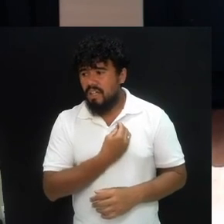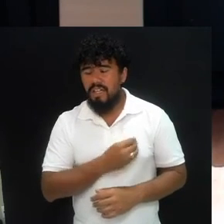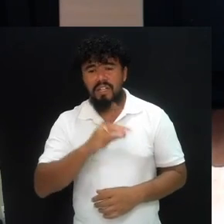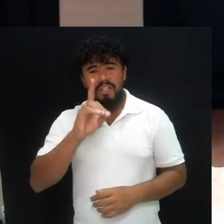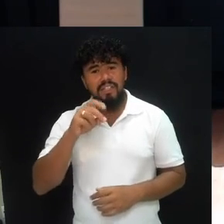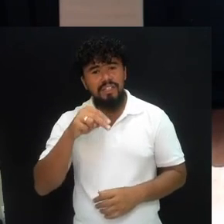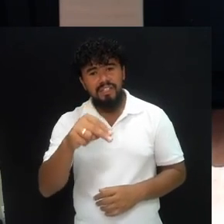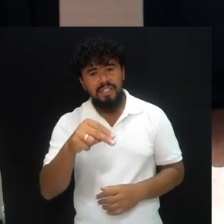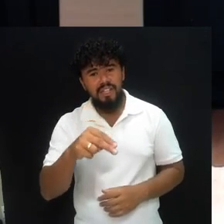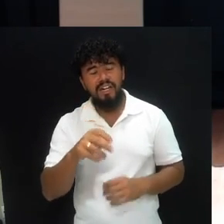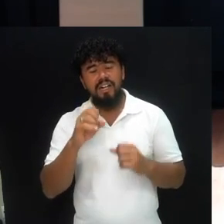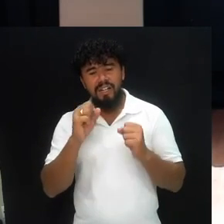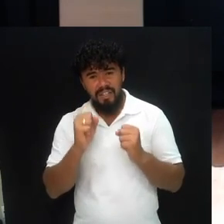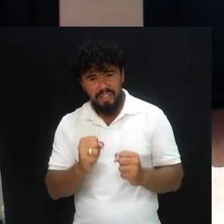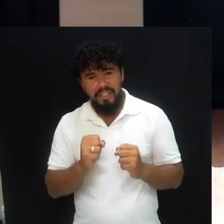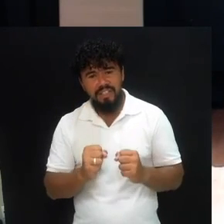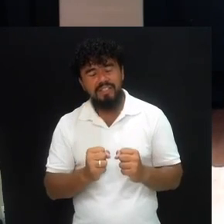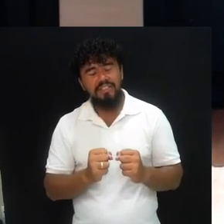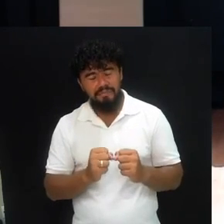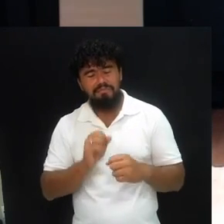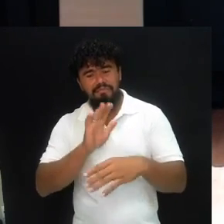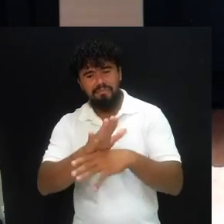nesse momento, possa intervir, na sua vida também.